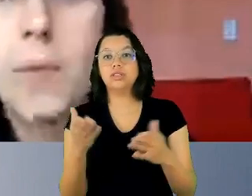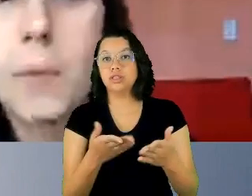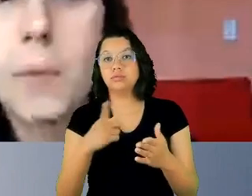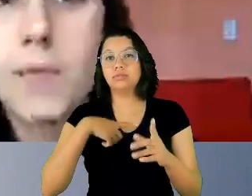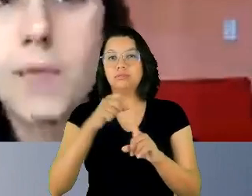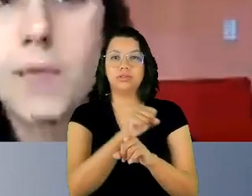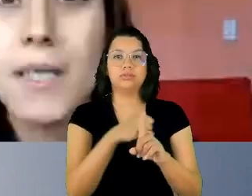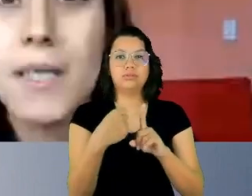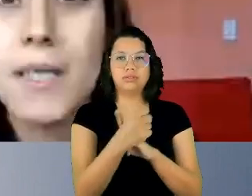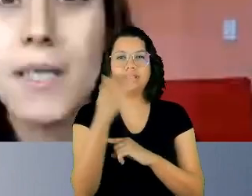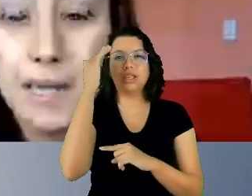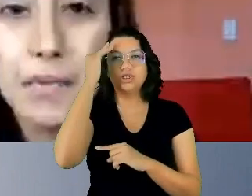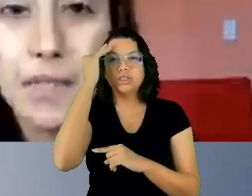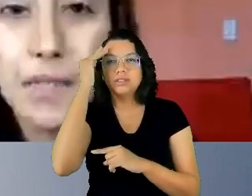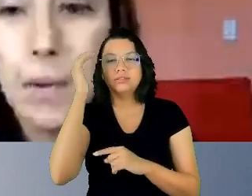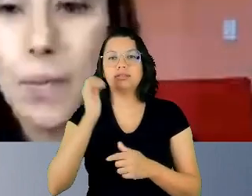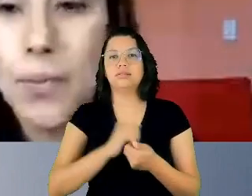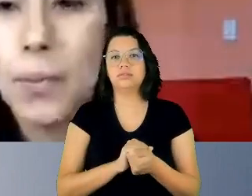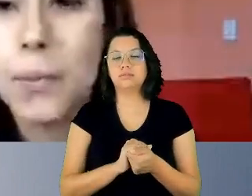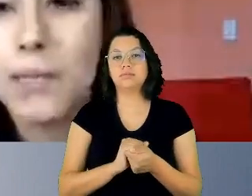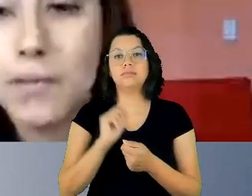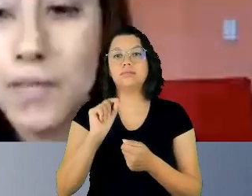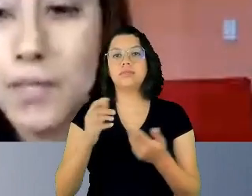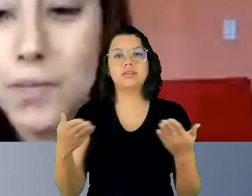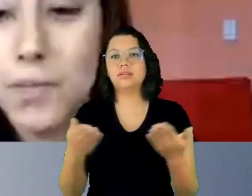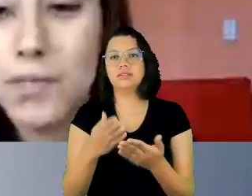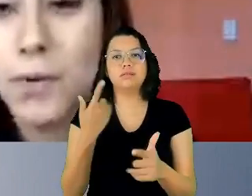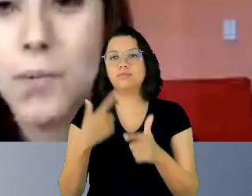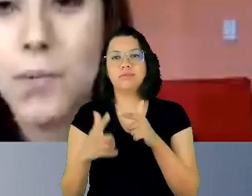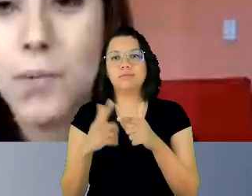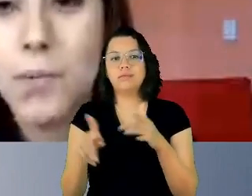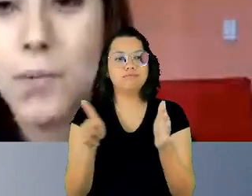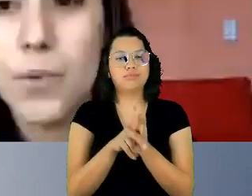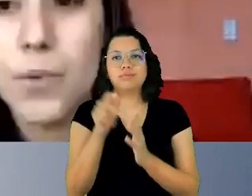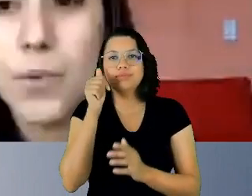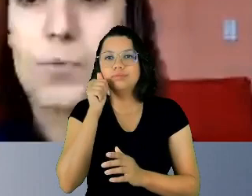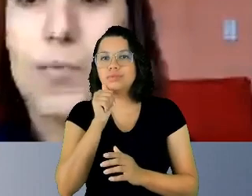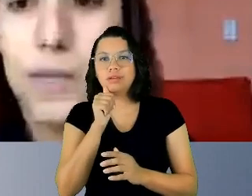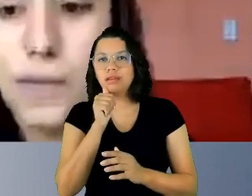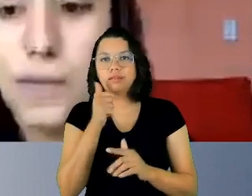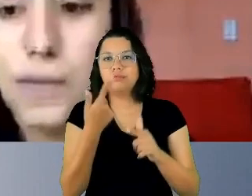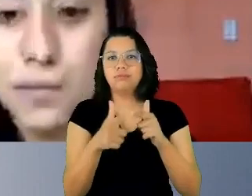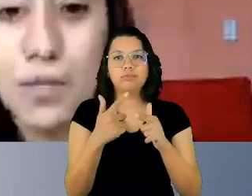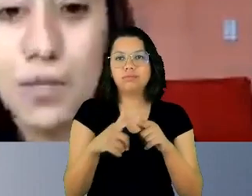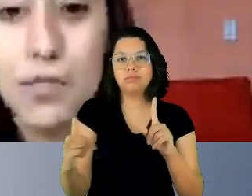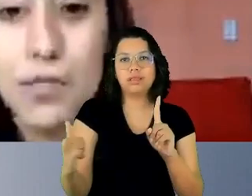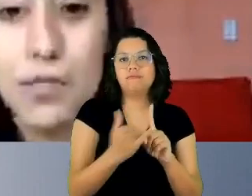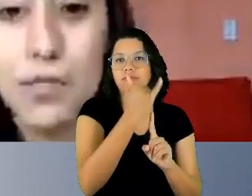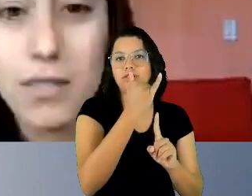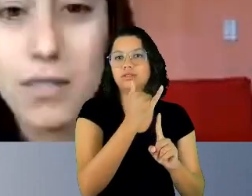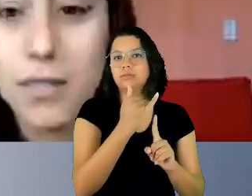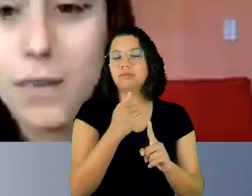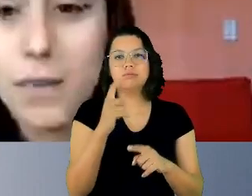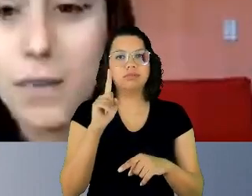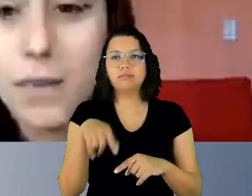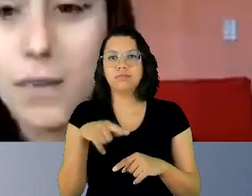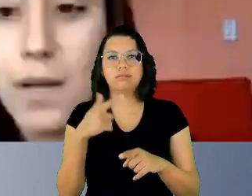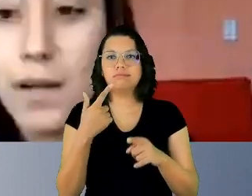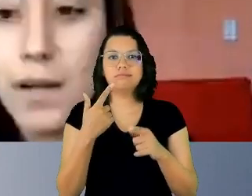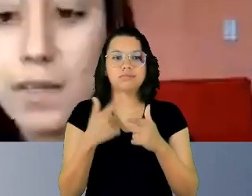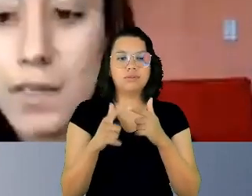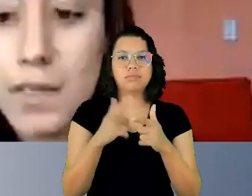não é um problema da mulher, enfim, esse não é um problema da vítima, esse não é um problema que as mulheres têm que enfrentar sozinhas. Então,